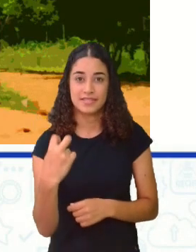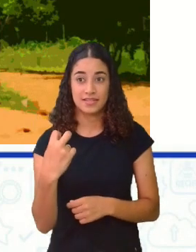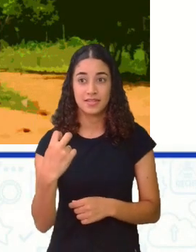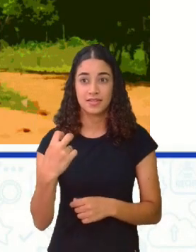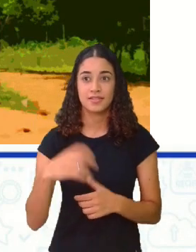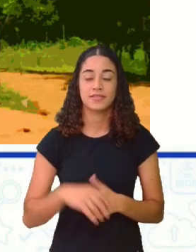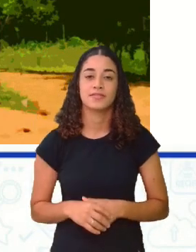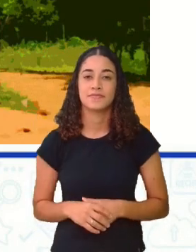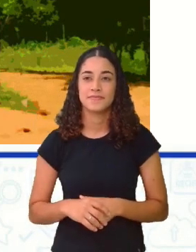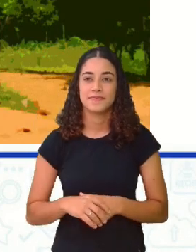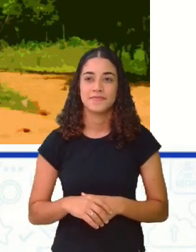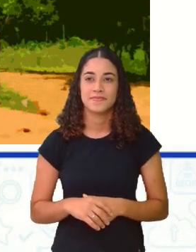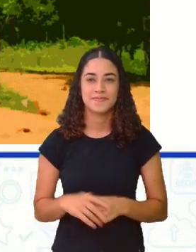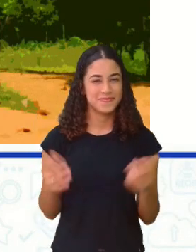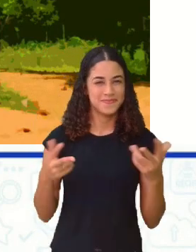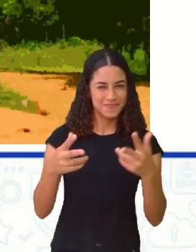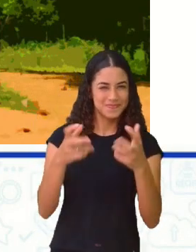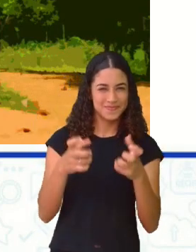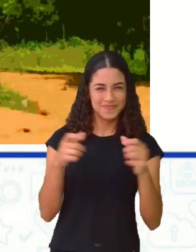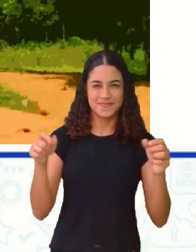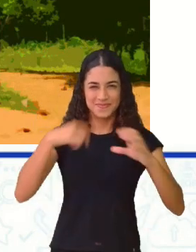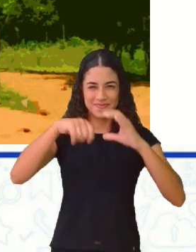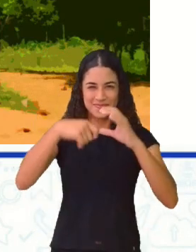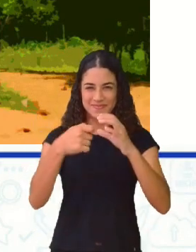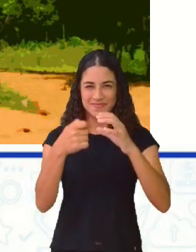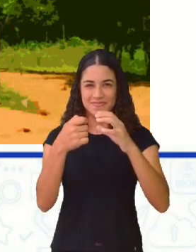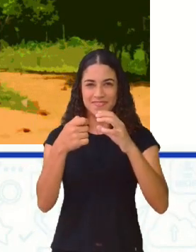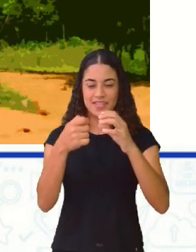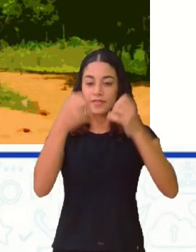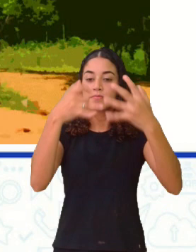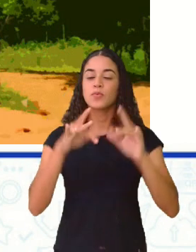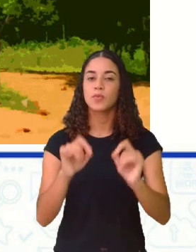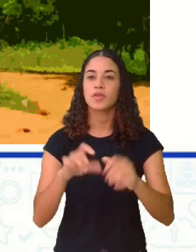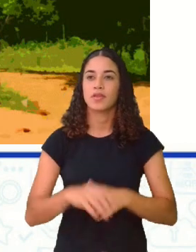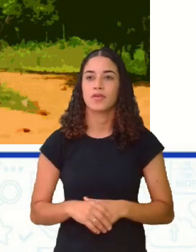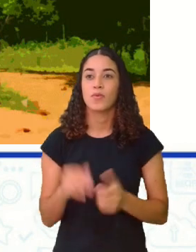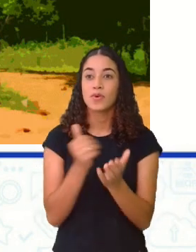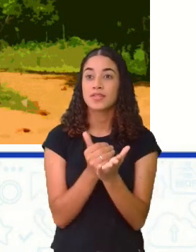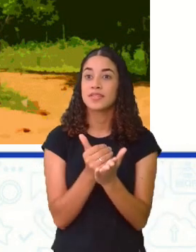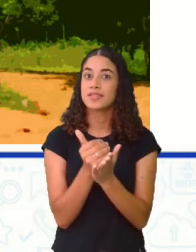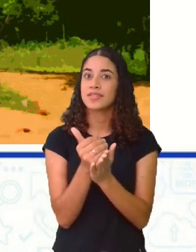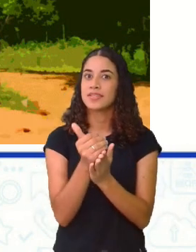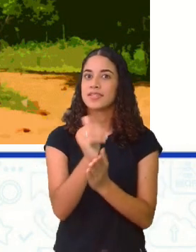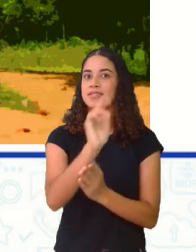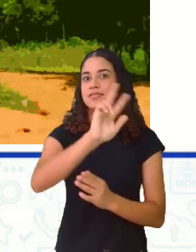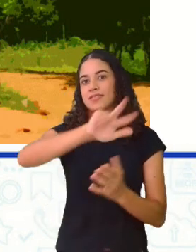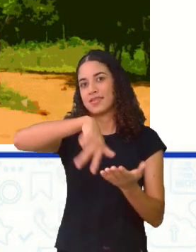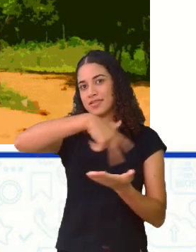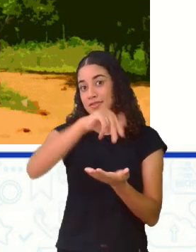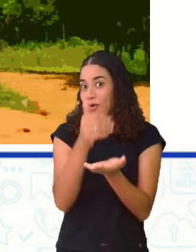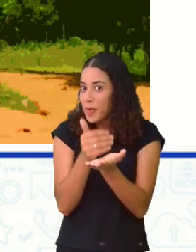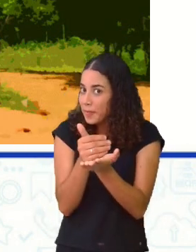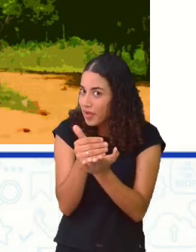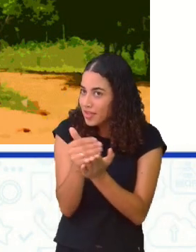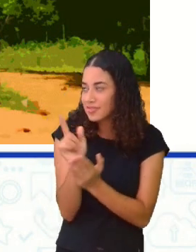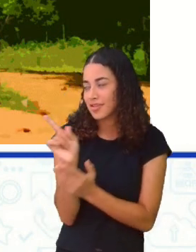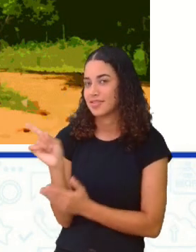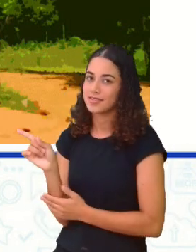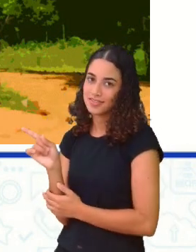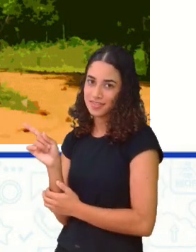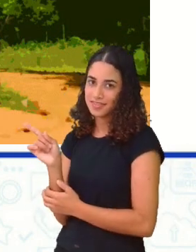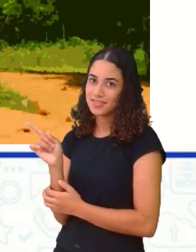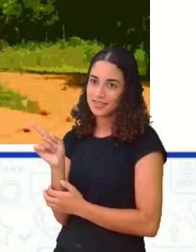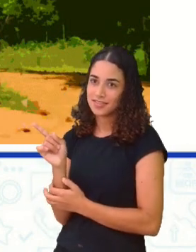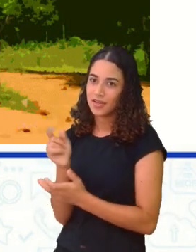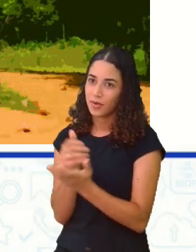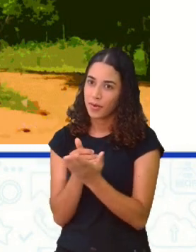cerimônia. Aí, vocês viram nesse pequeno vídeo, o início do Cavalo Marinho. O ele começa assim, começa com